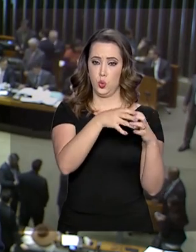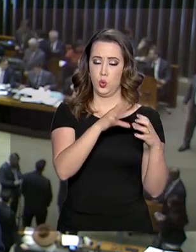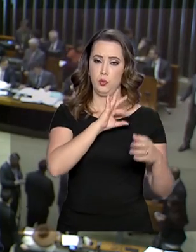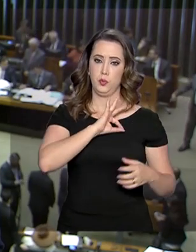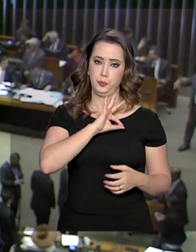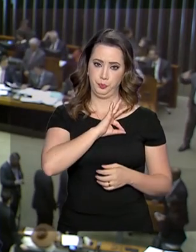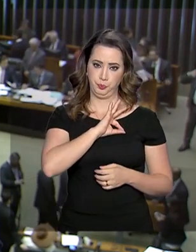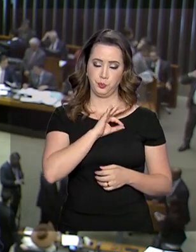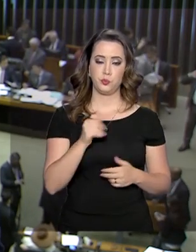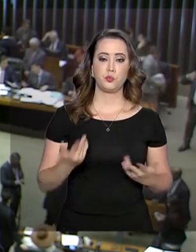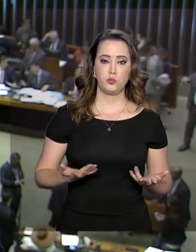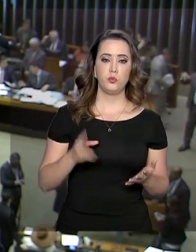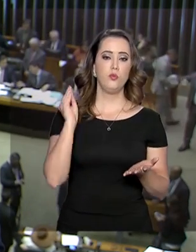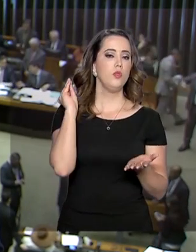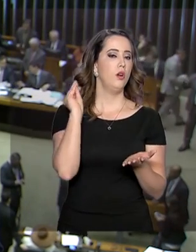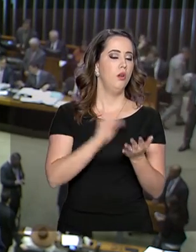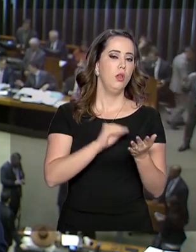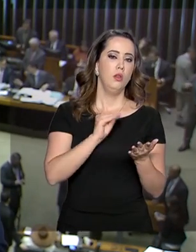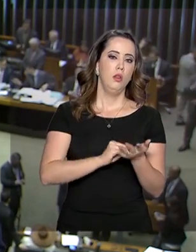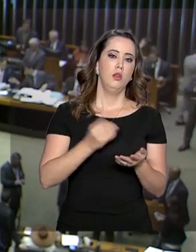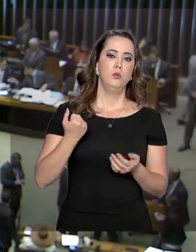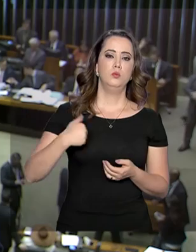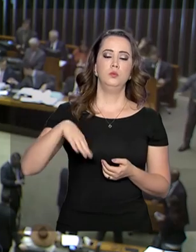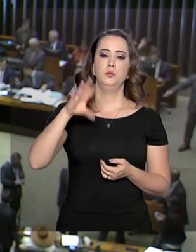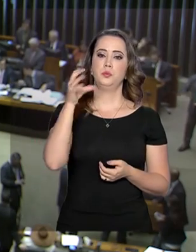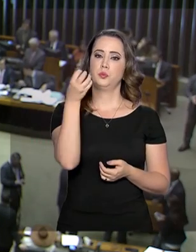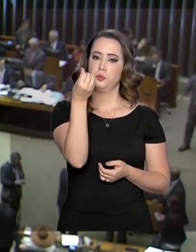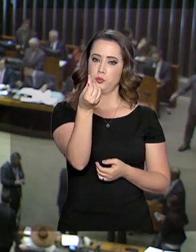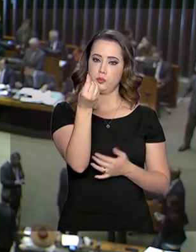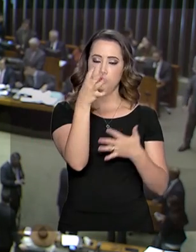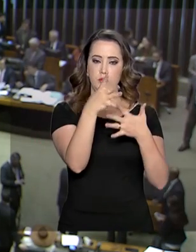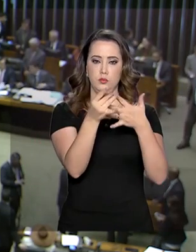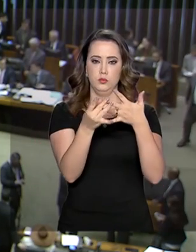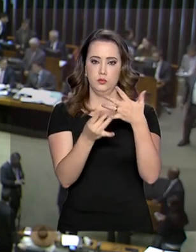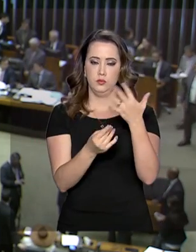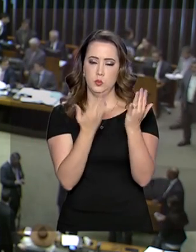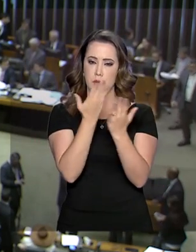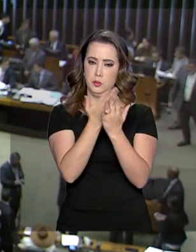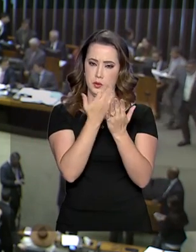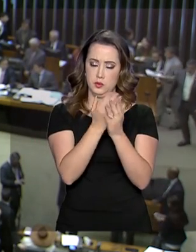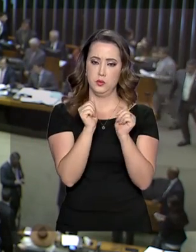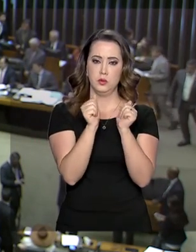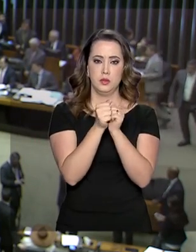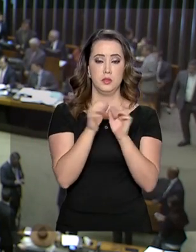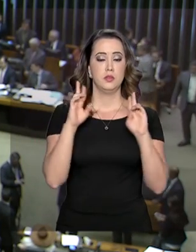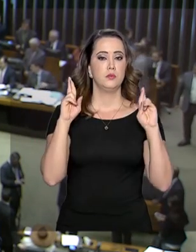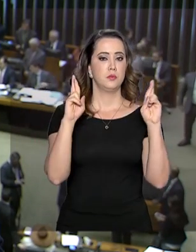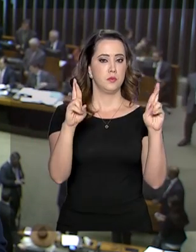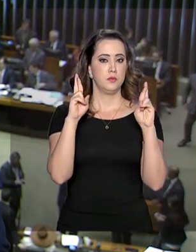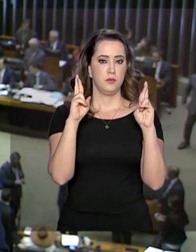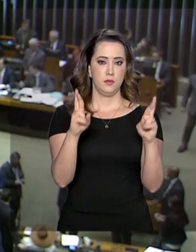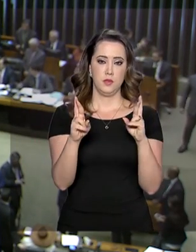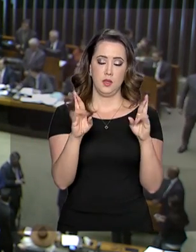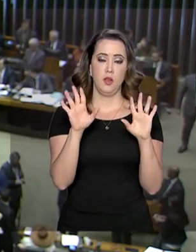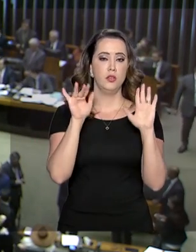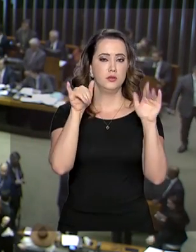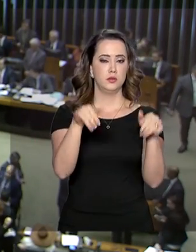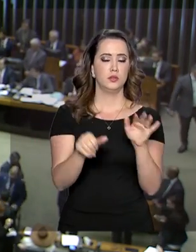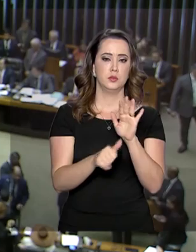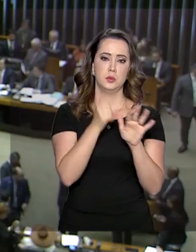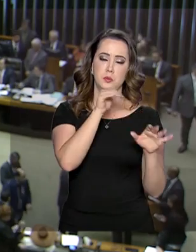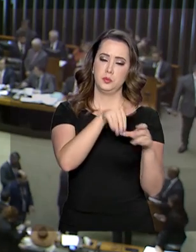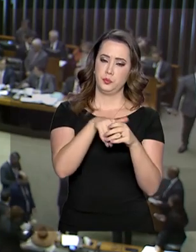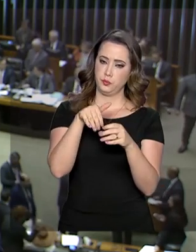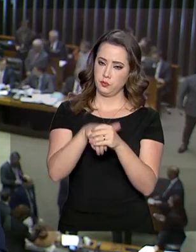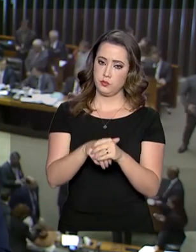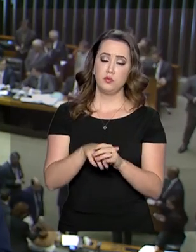Ainda faltam pelo menos mais seis destaques para serem analisados. A expectativa é concluir o primeiro turno